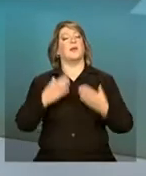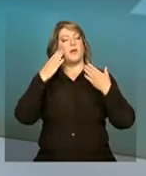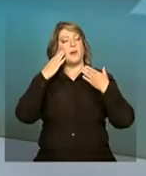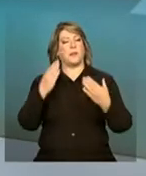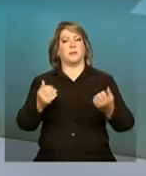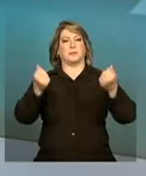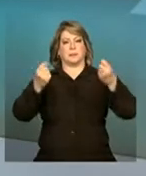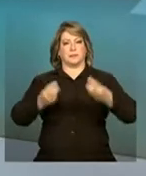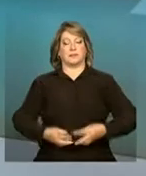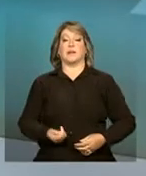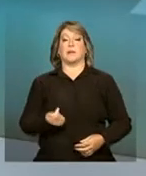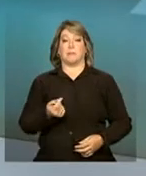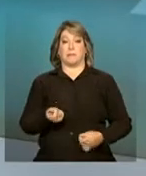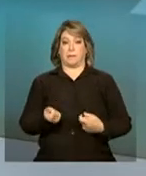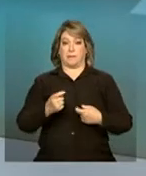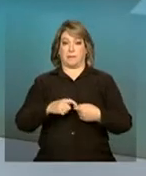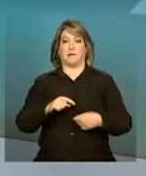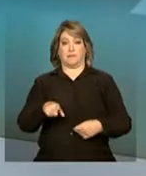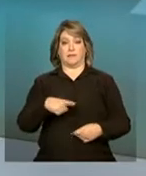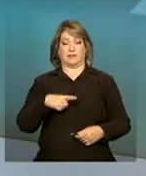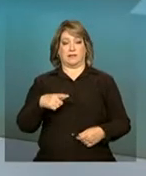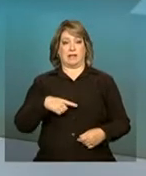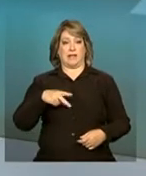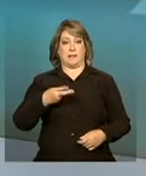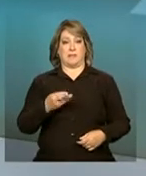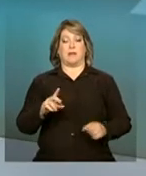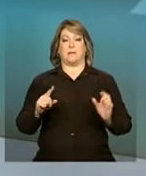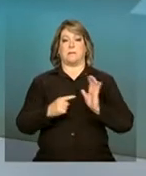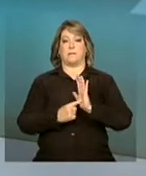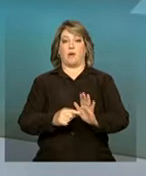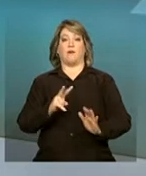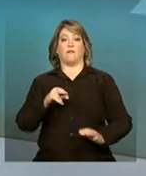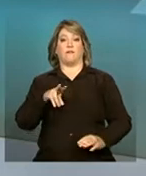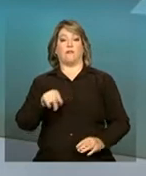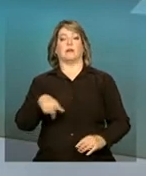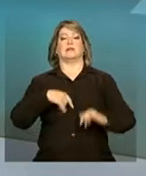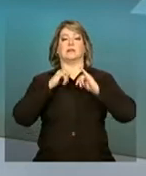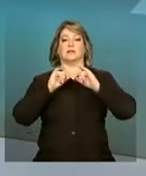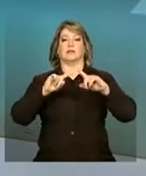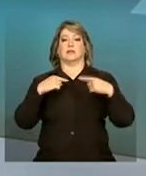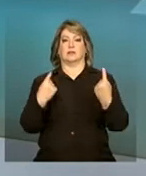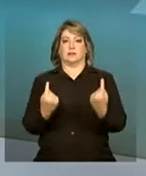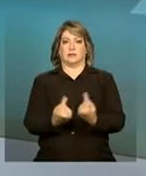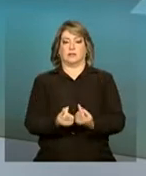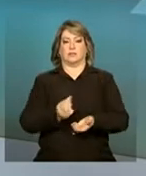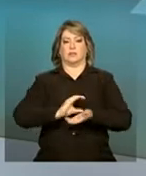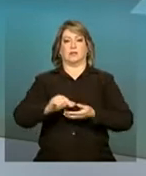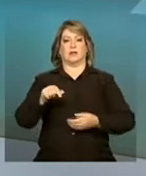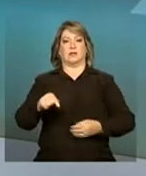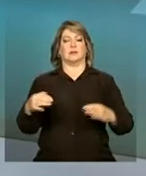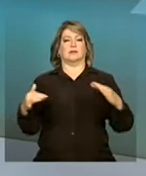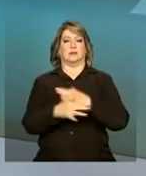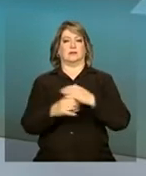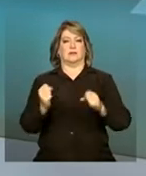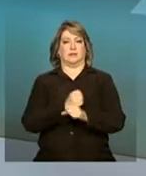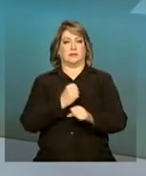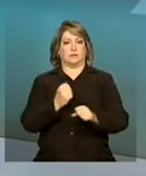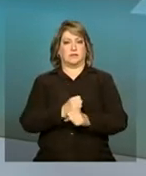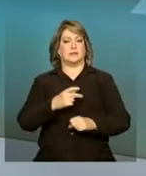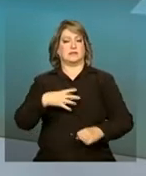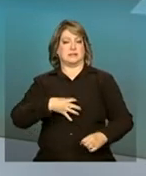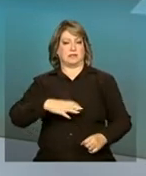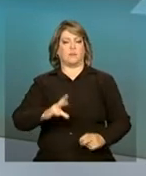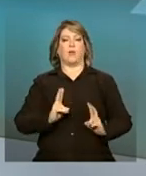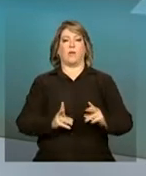Obrigada, Paulo. daqui a pouco a NBR vai transmitir ao vivo a cerimônia de anúncio de investimentos em mobilidade urbana em